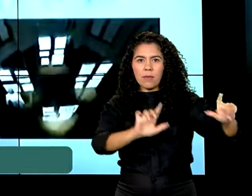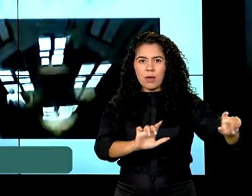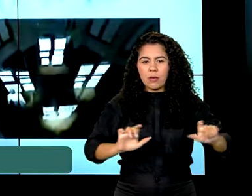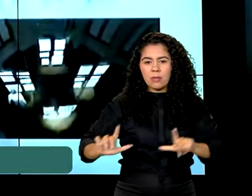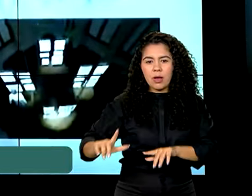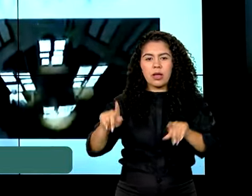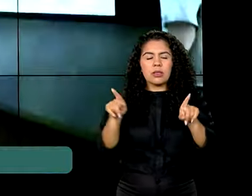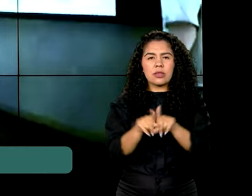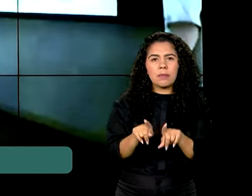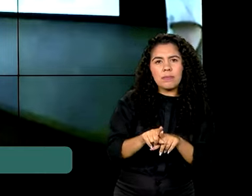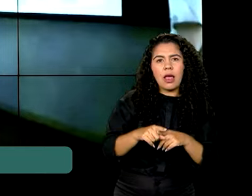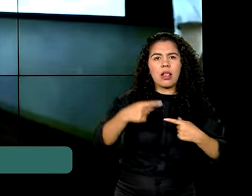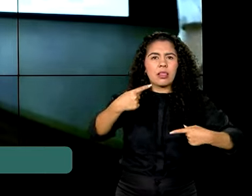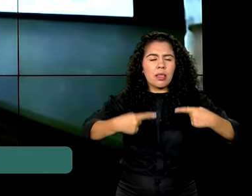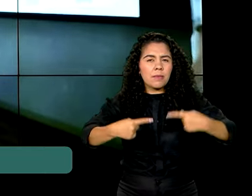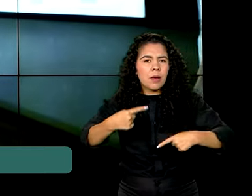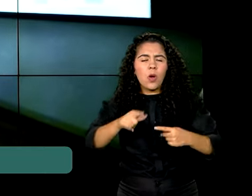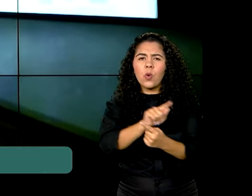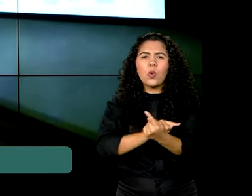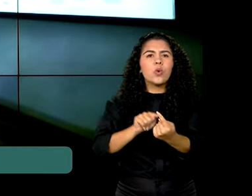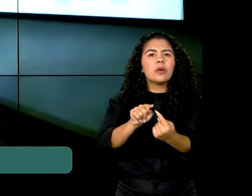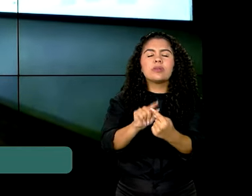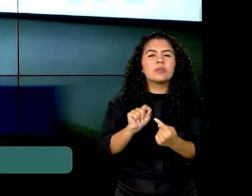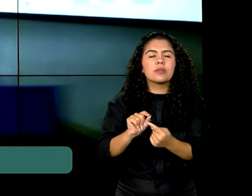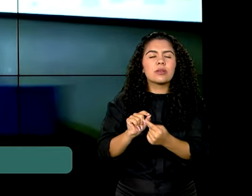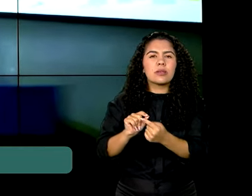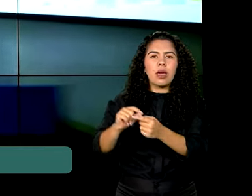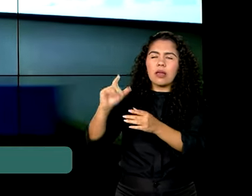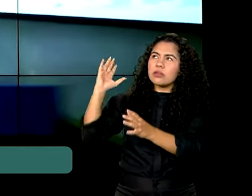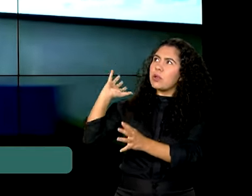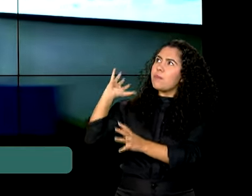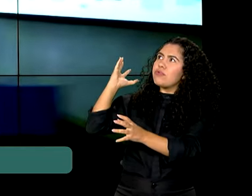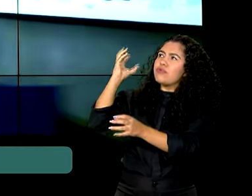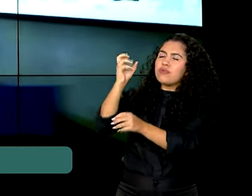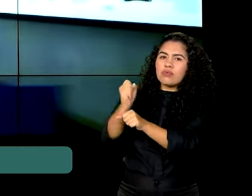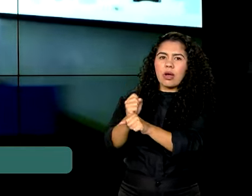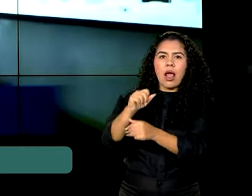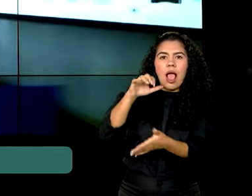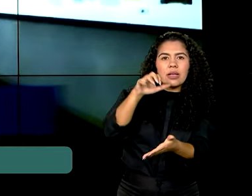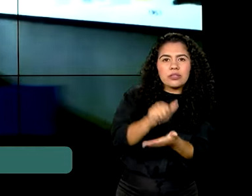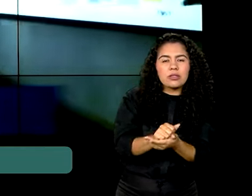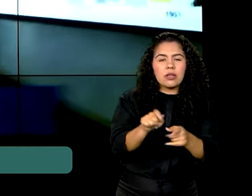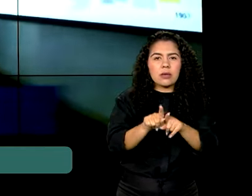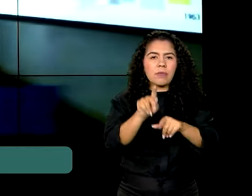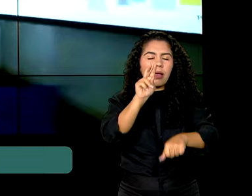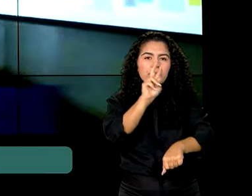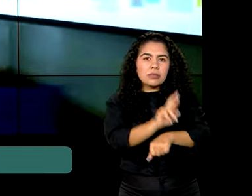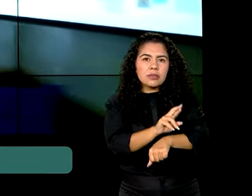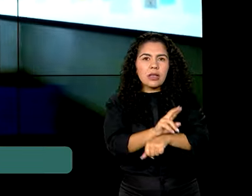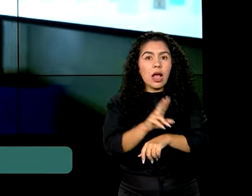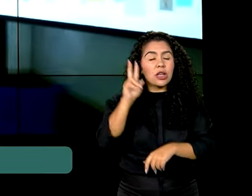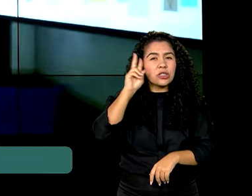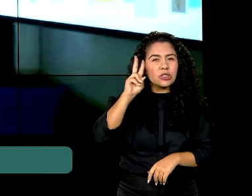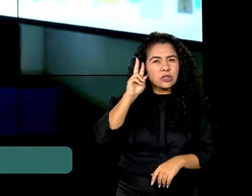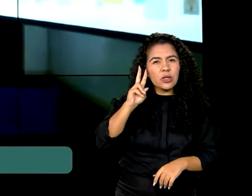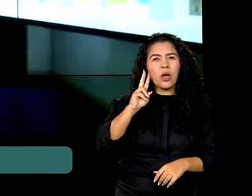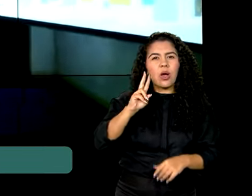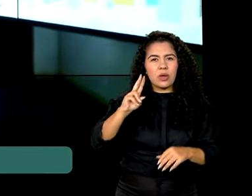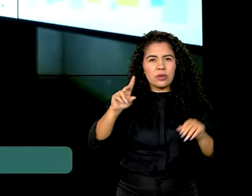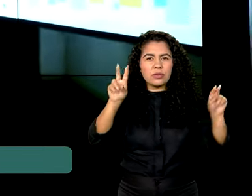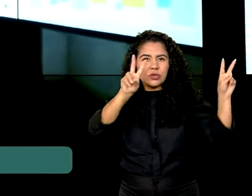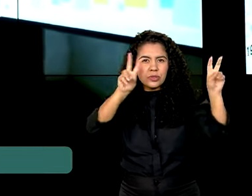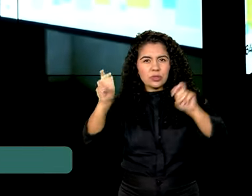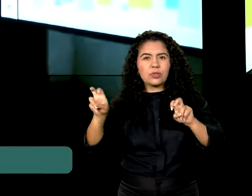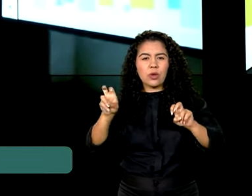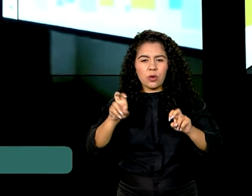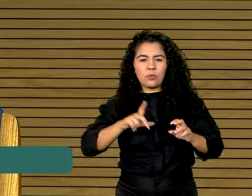debates com o objetivo de resgatar, registrar e preservar a história das violações de direitos